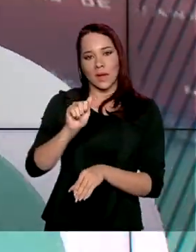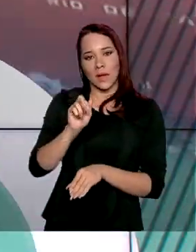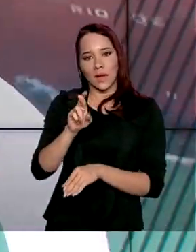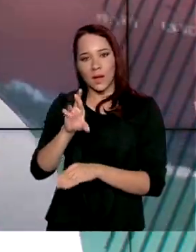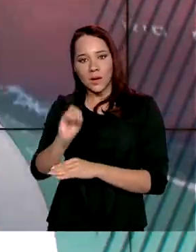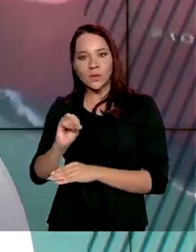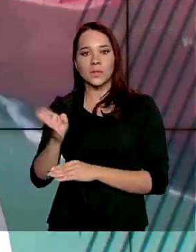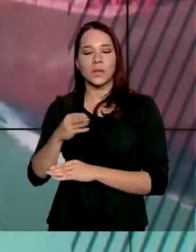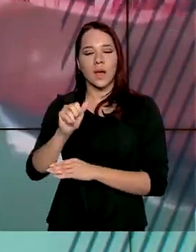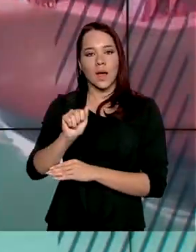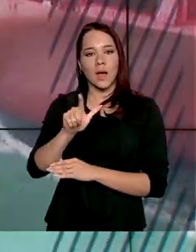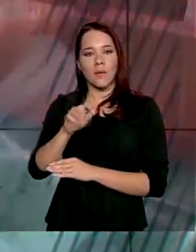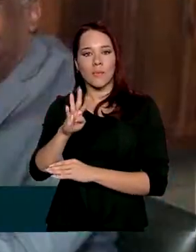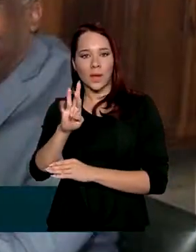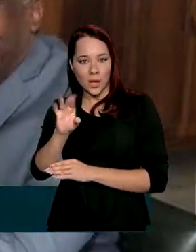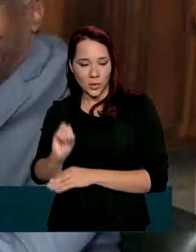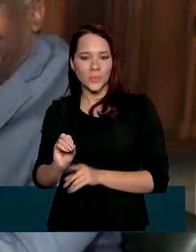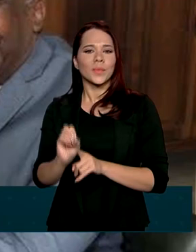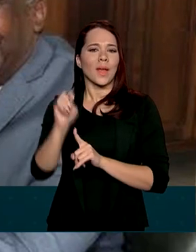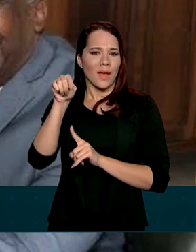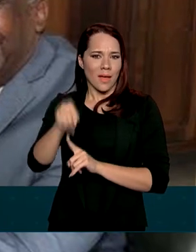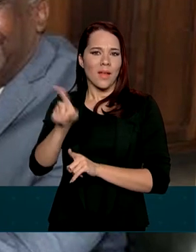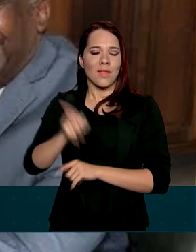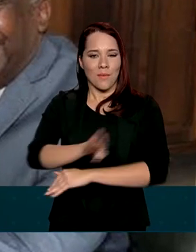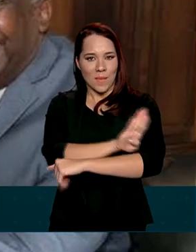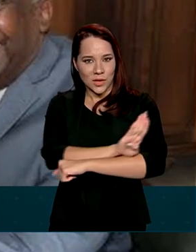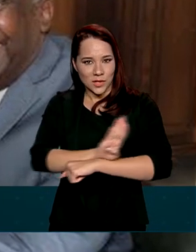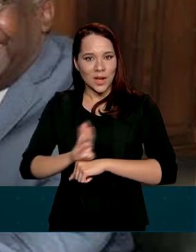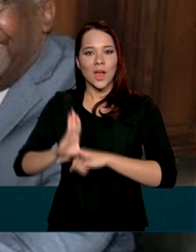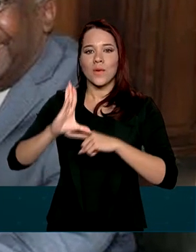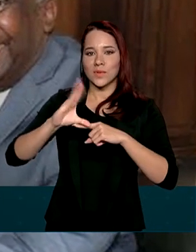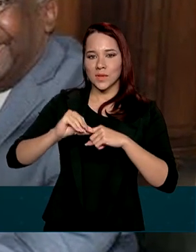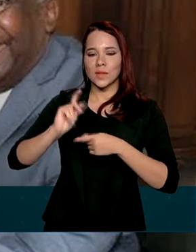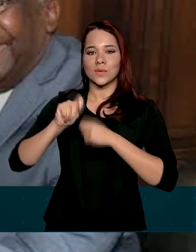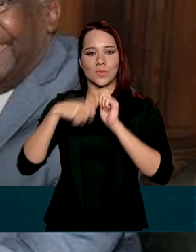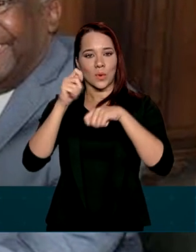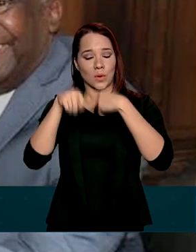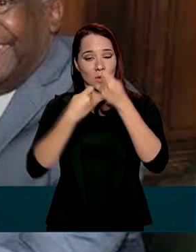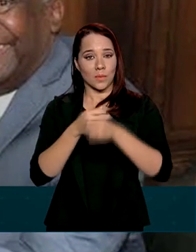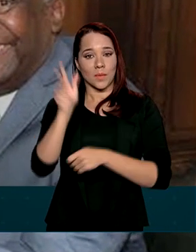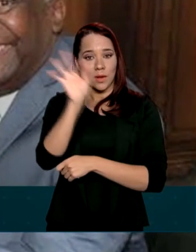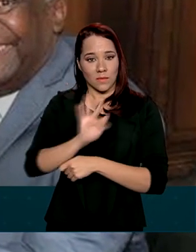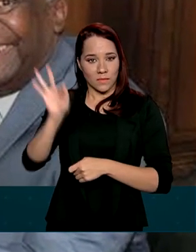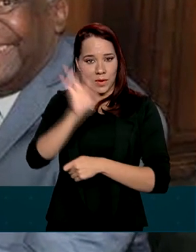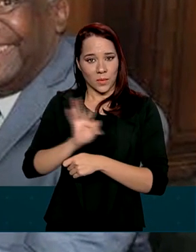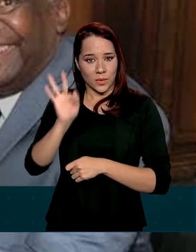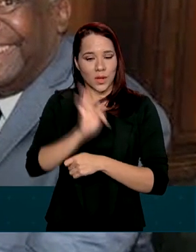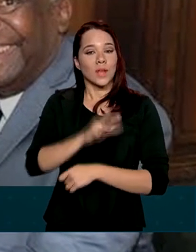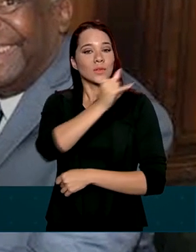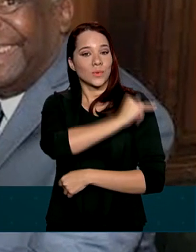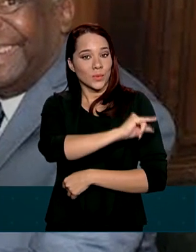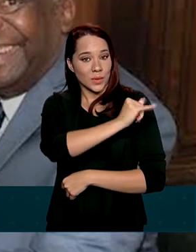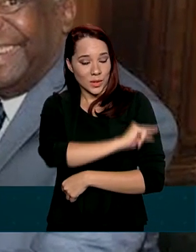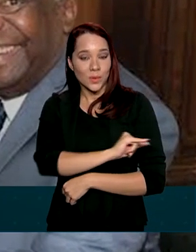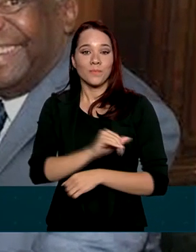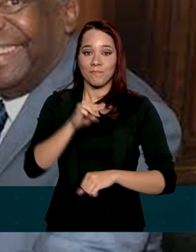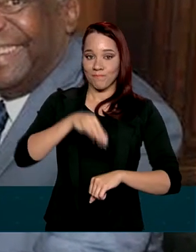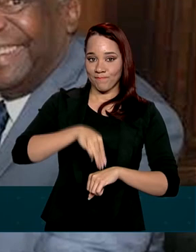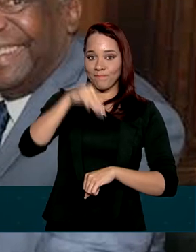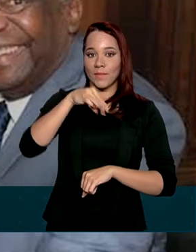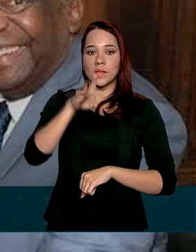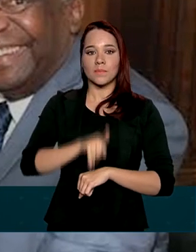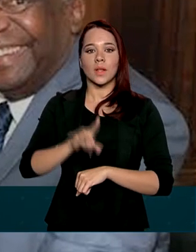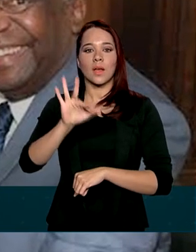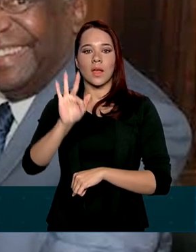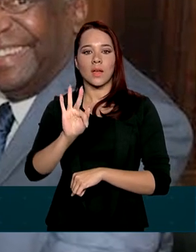Decotelli da Silva. Decotelli é bacharel em Ciências Econômicas pela Universidade Estadual do Rio de Janeiro, mestre